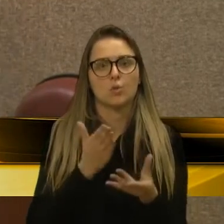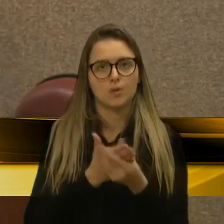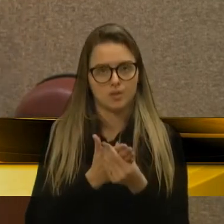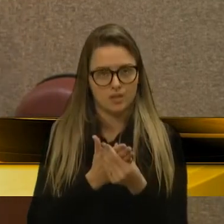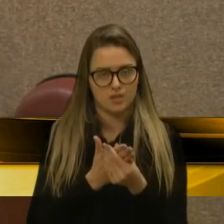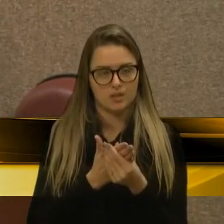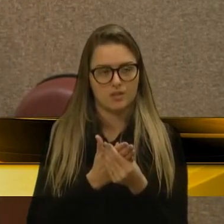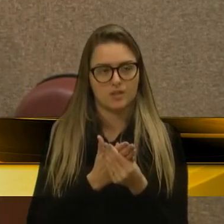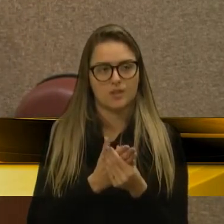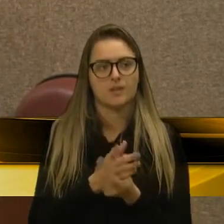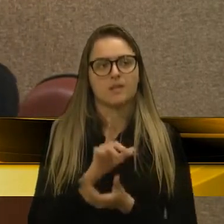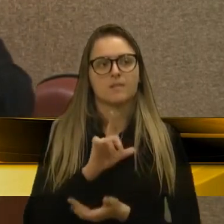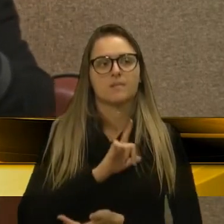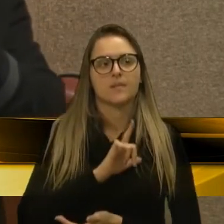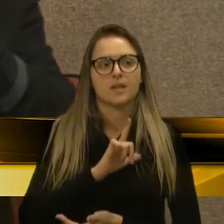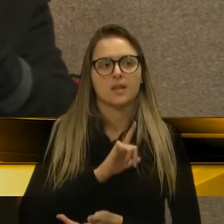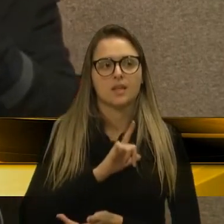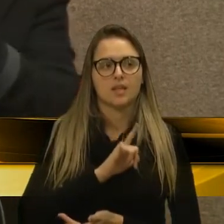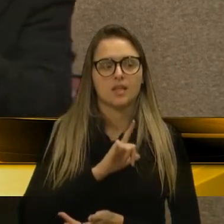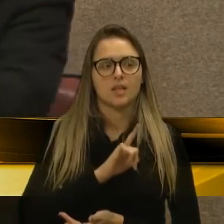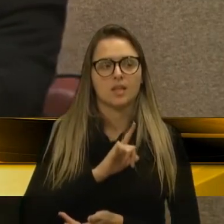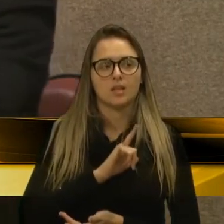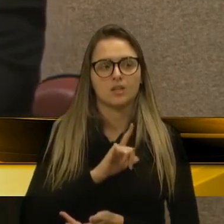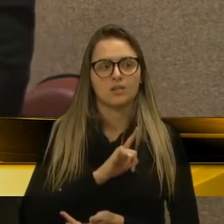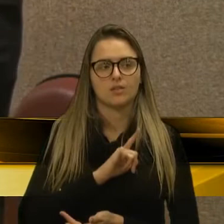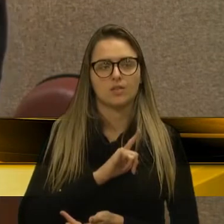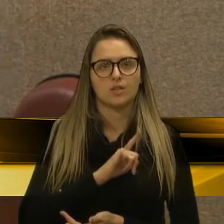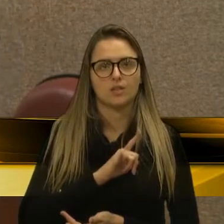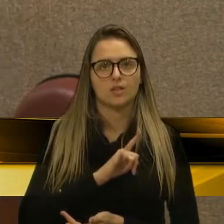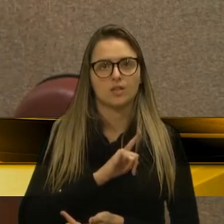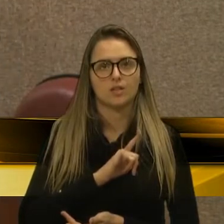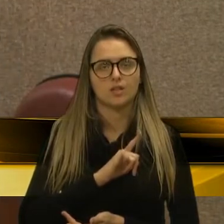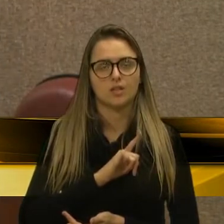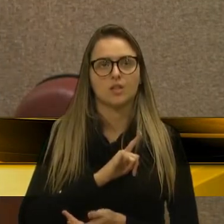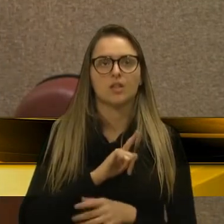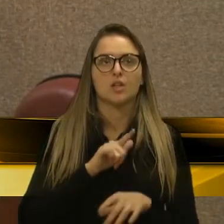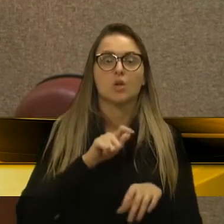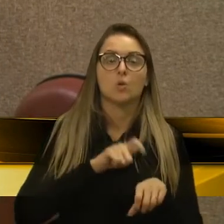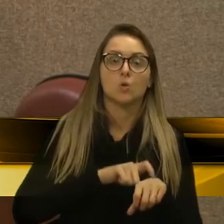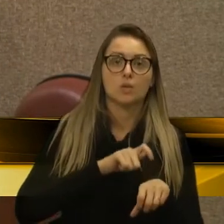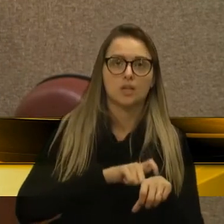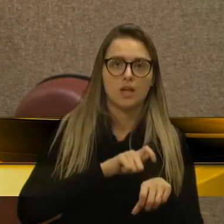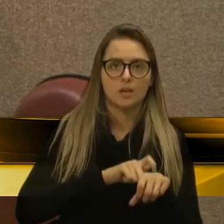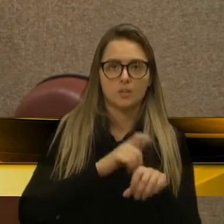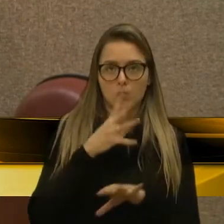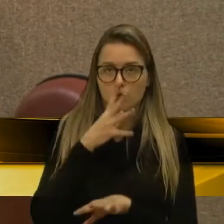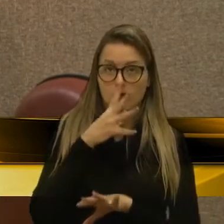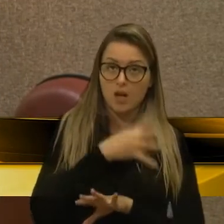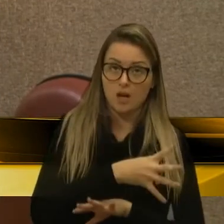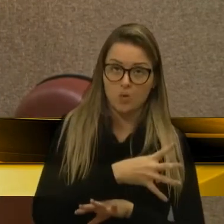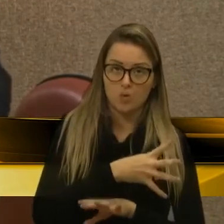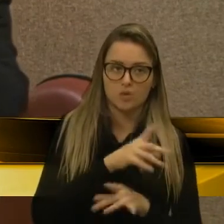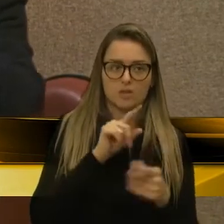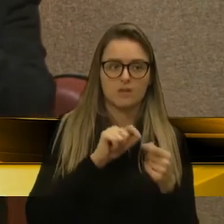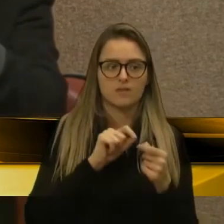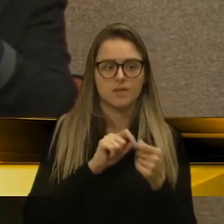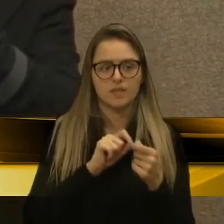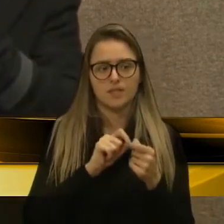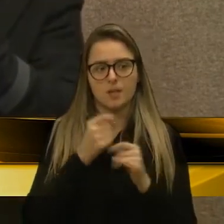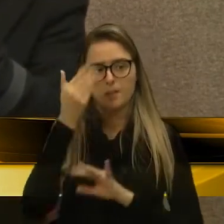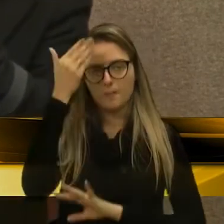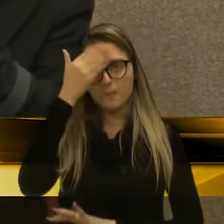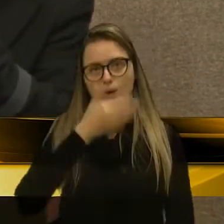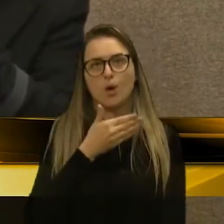Foi dada a oportunidade da parte acusadora produzir provas,